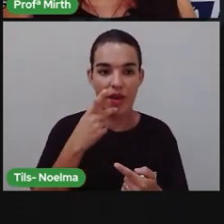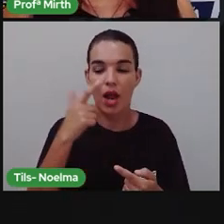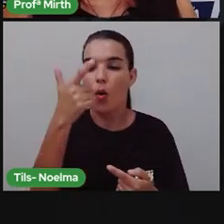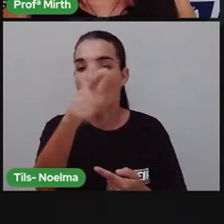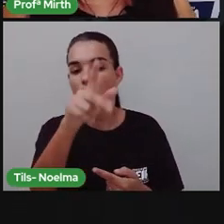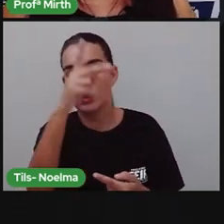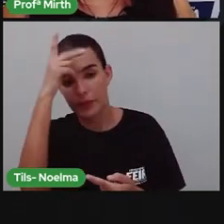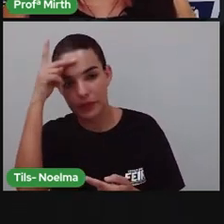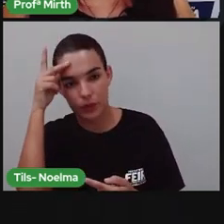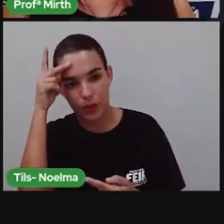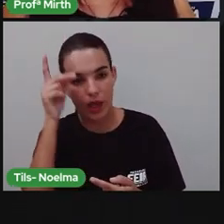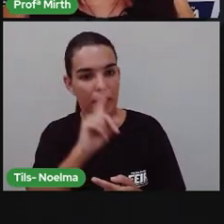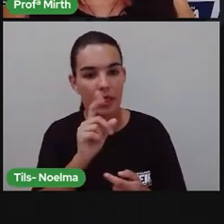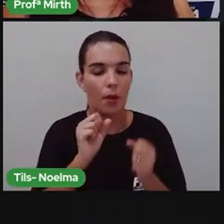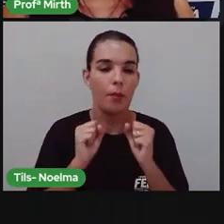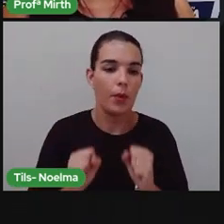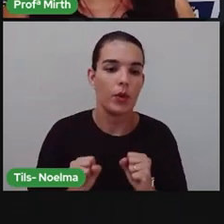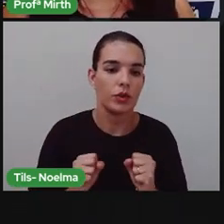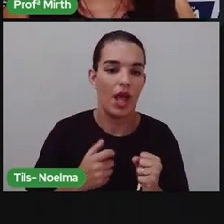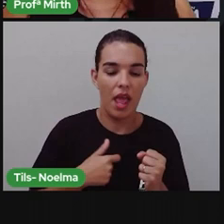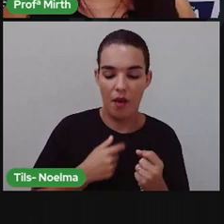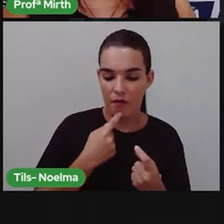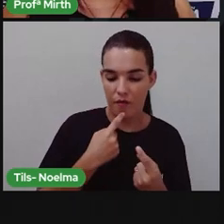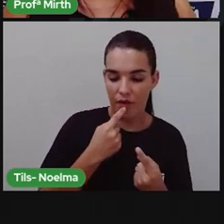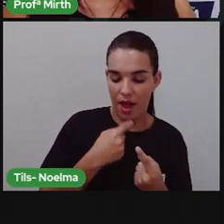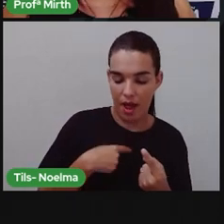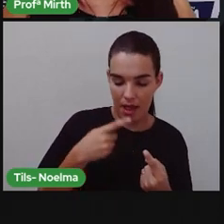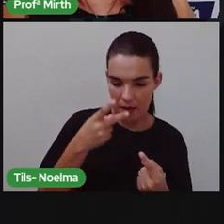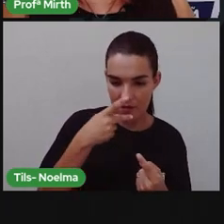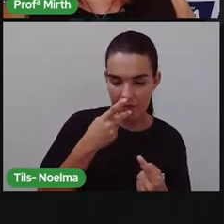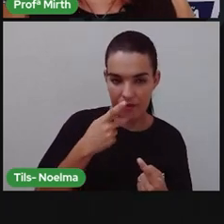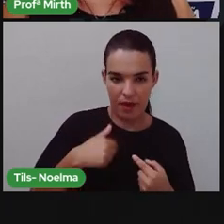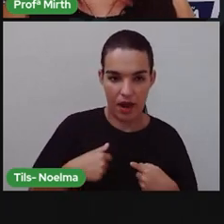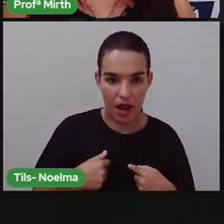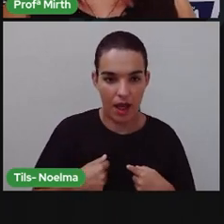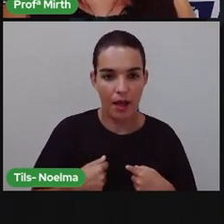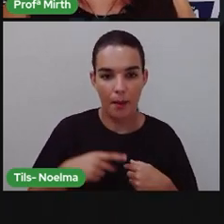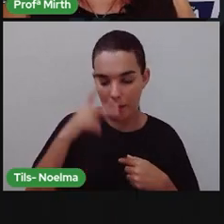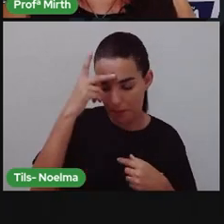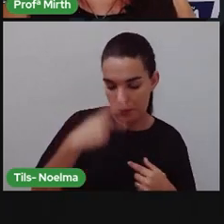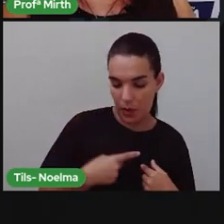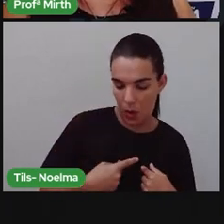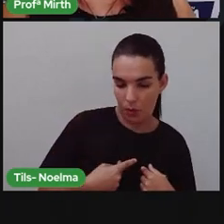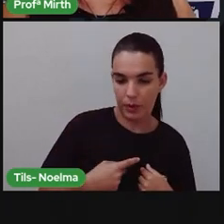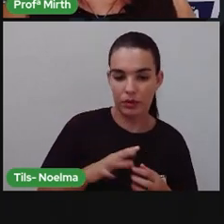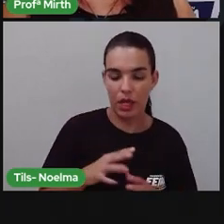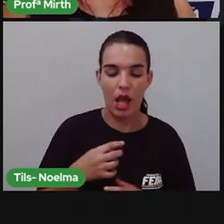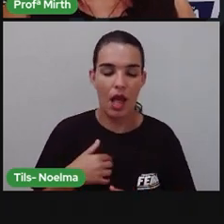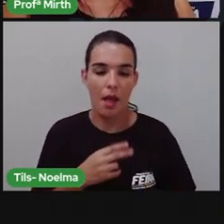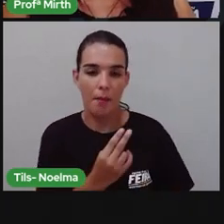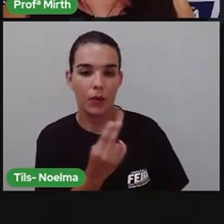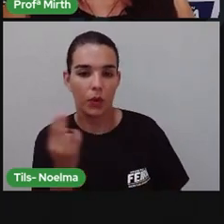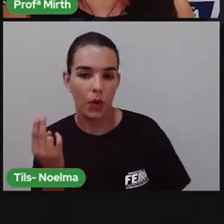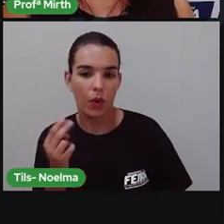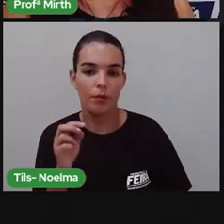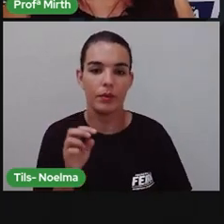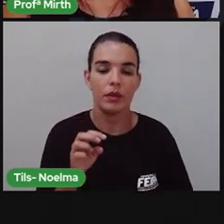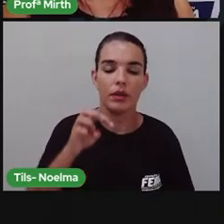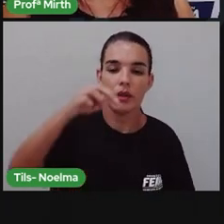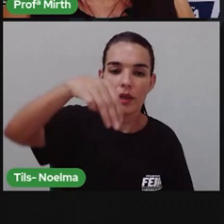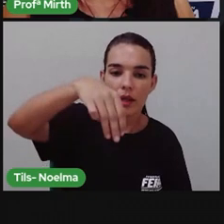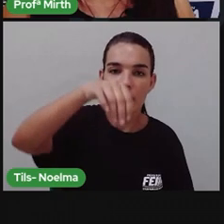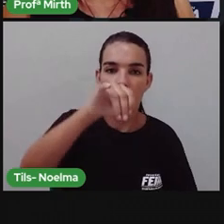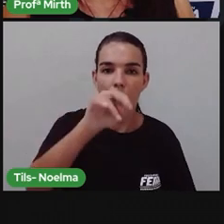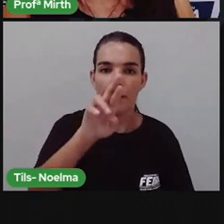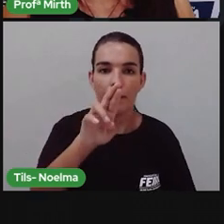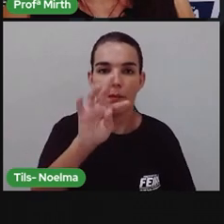Não vai estar, por exemplo, se eu colocasse, eu me chamo Mirce, nasci na cidade de Santa Maria da Vitória, isso aí não está